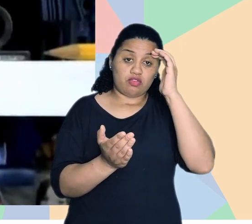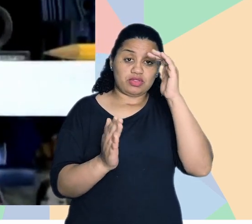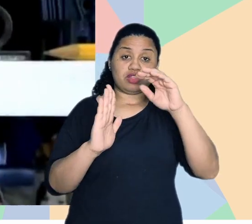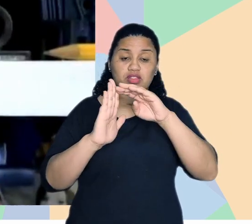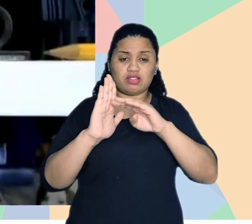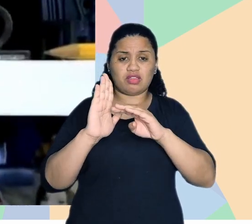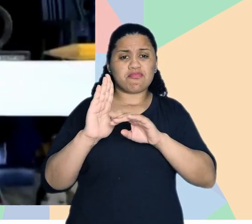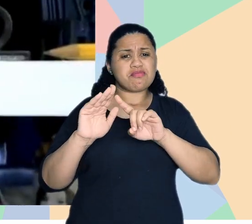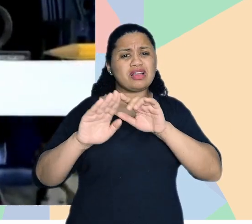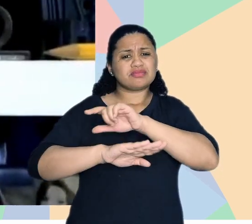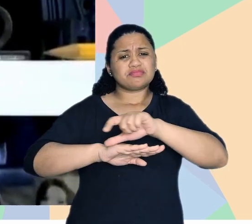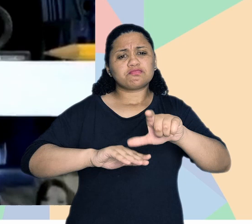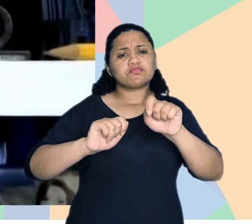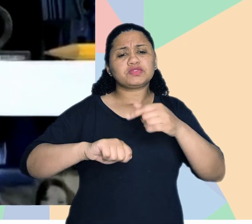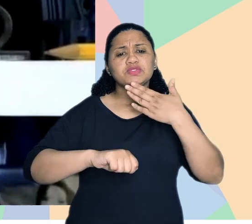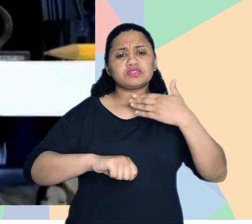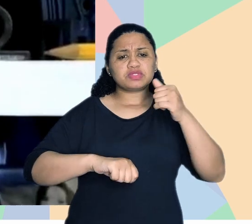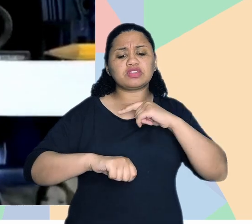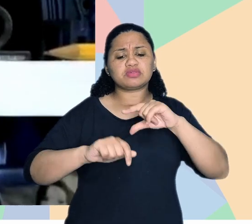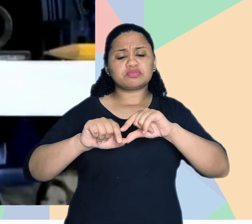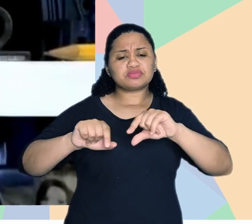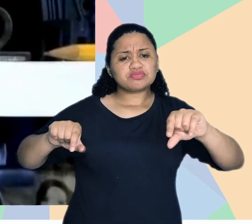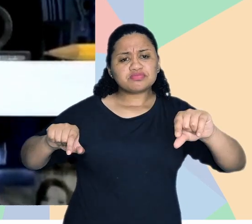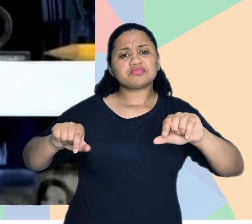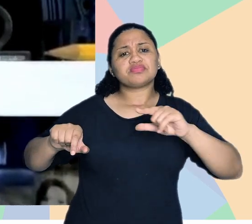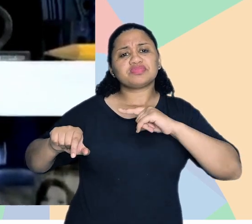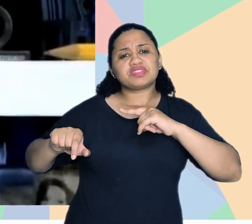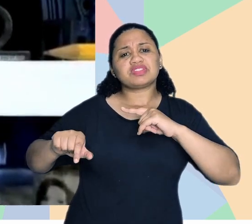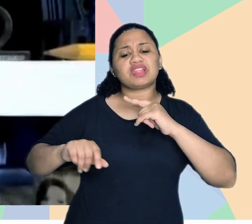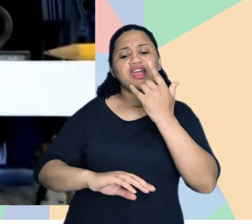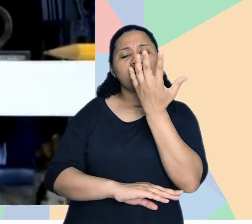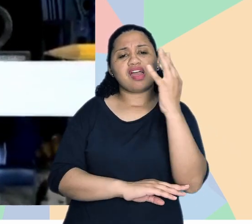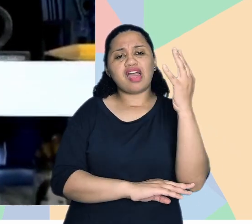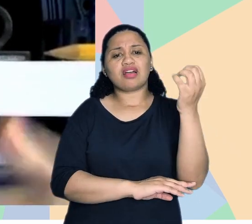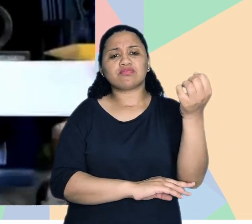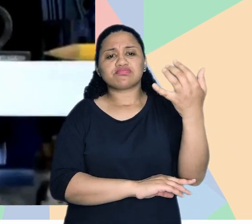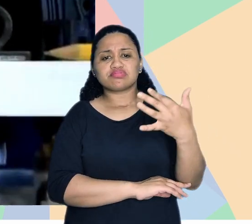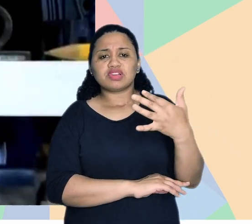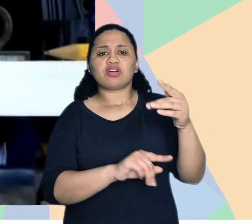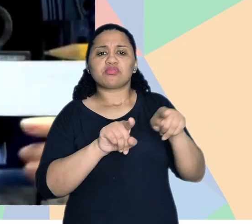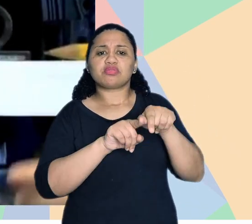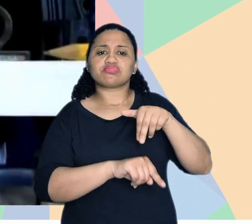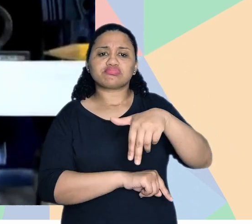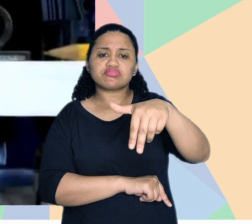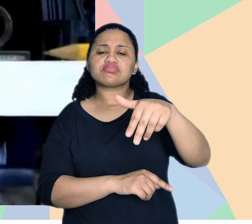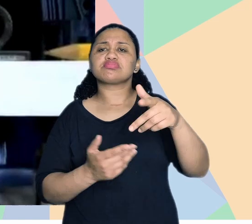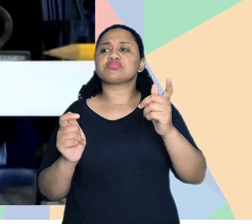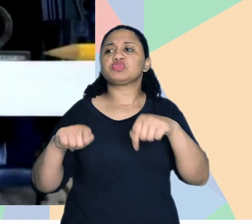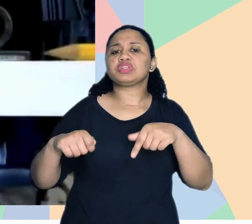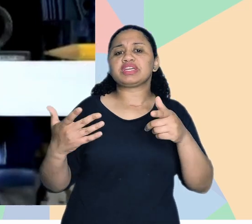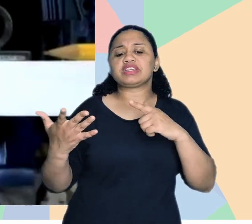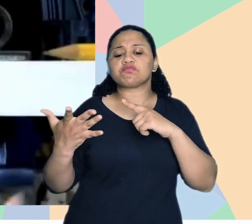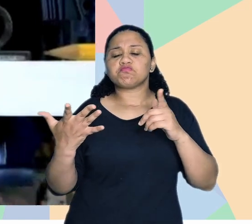ok, vou atender norma, beleza, mas essa calçada poderia ser melhor, ela poderia ter uma faixa vegetada, com árvores, com iluminação para o